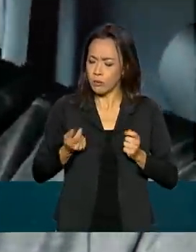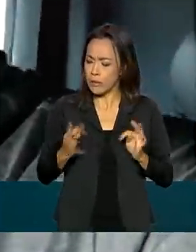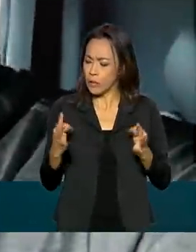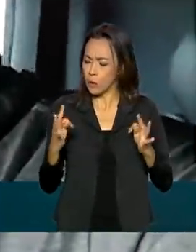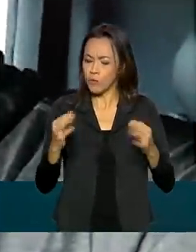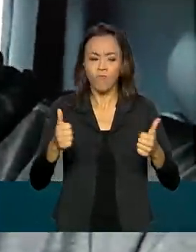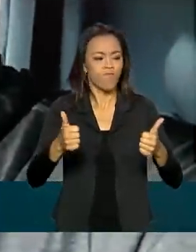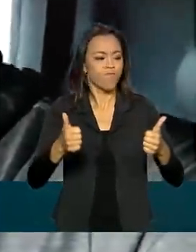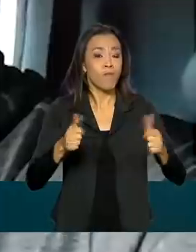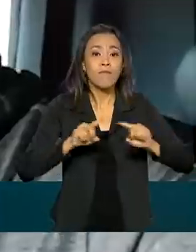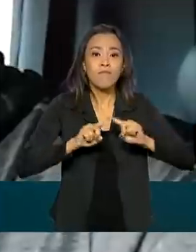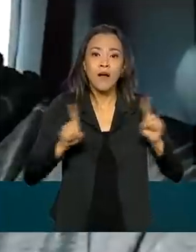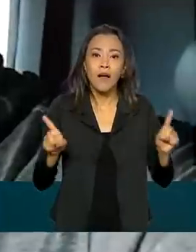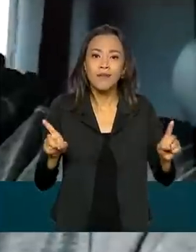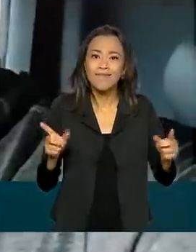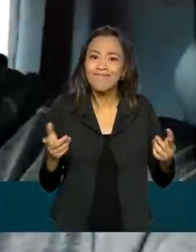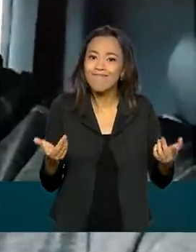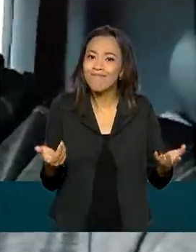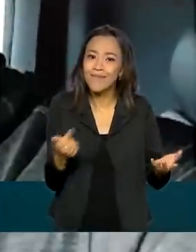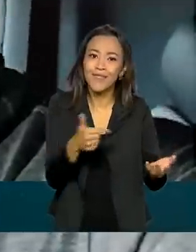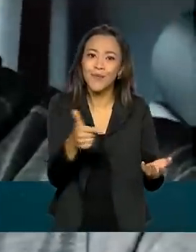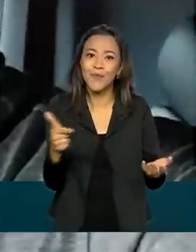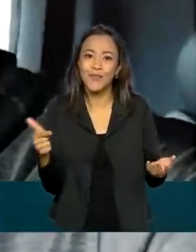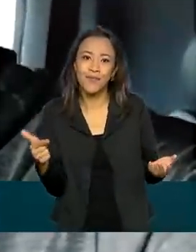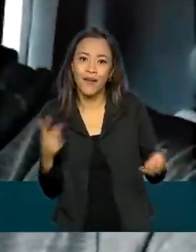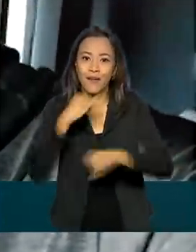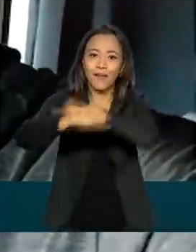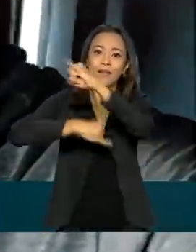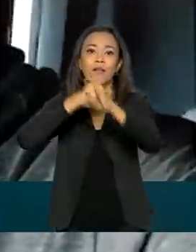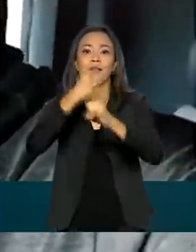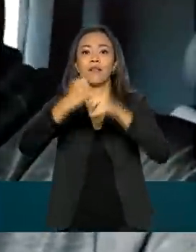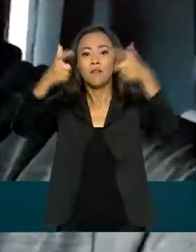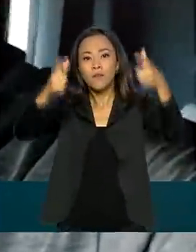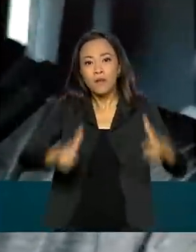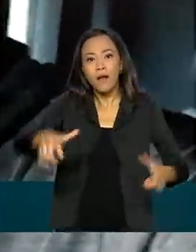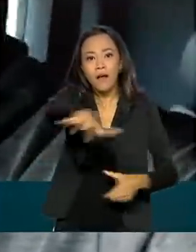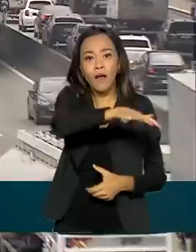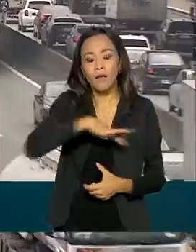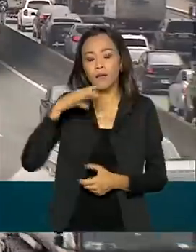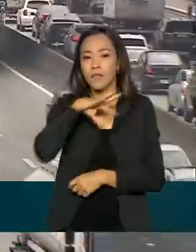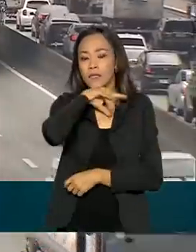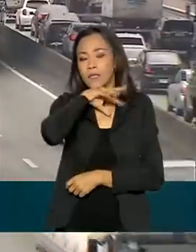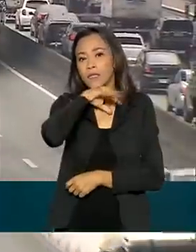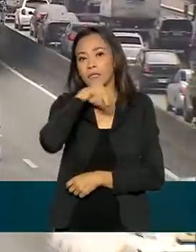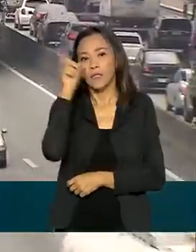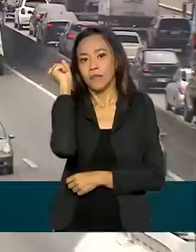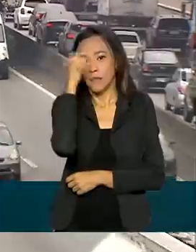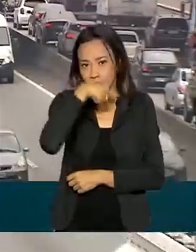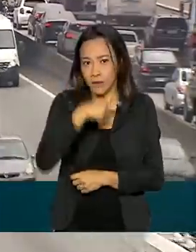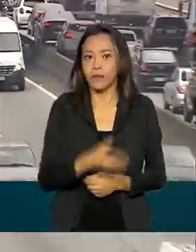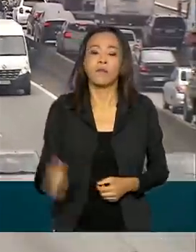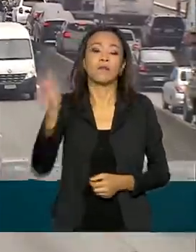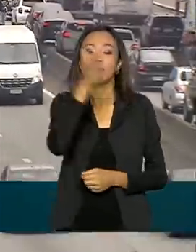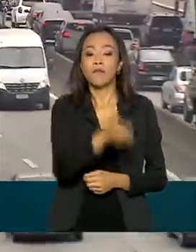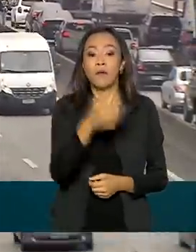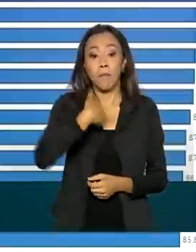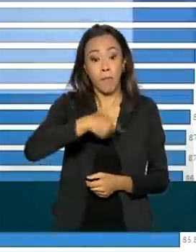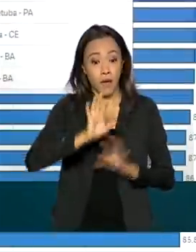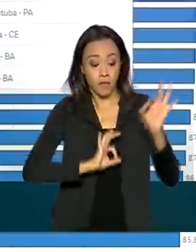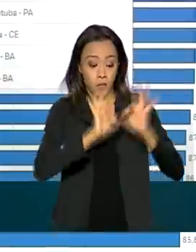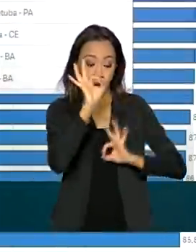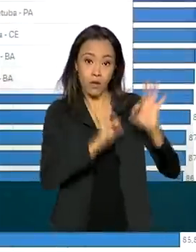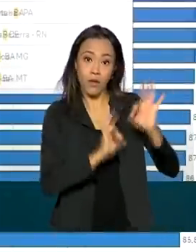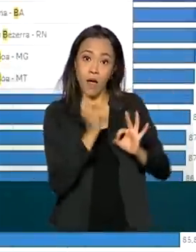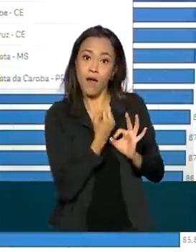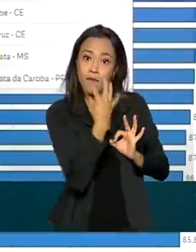mas se não tiver a área de internet fica muito ruim. E para programar melhor a viagem, o